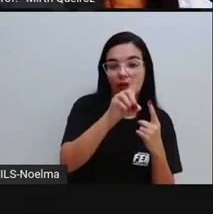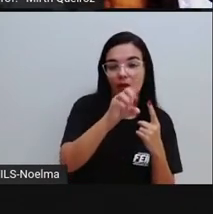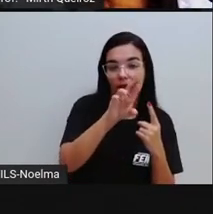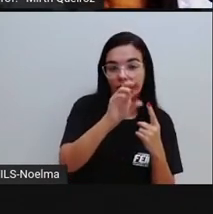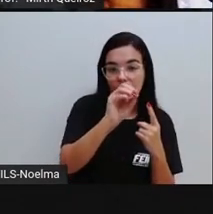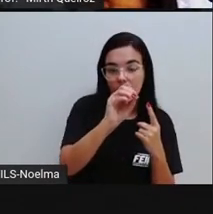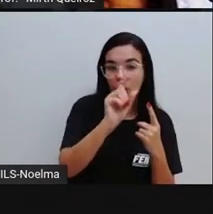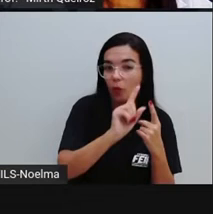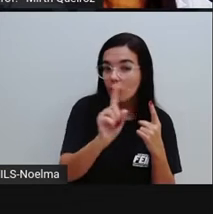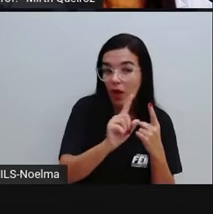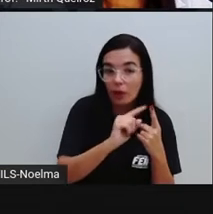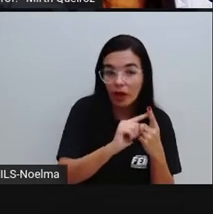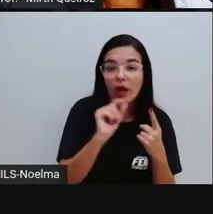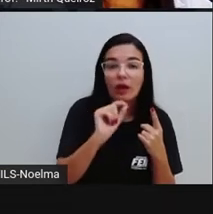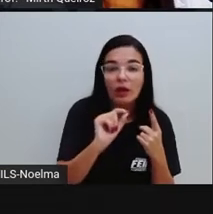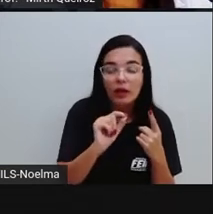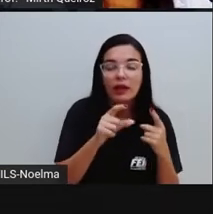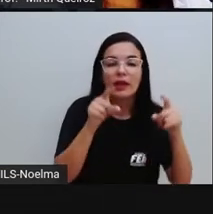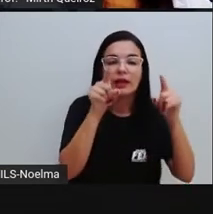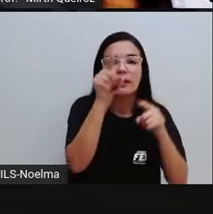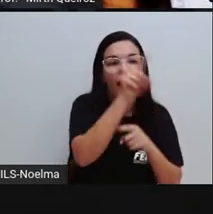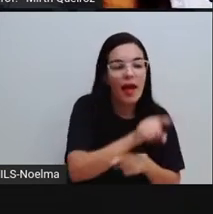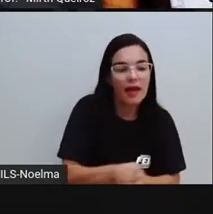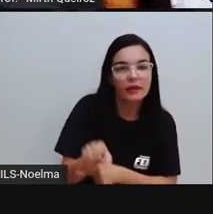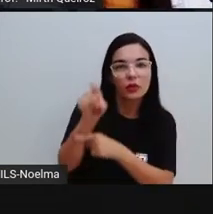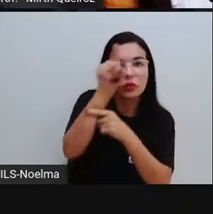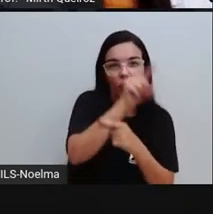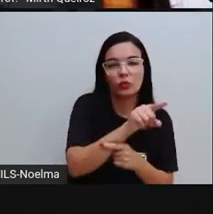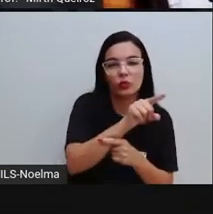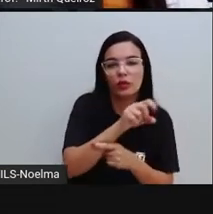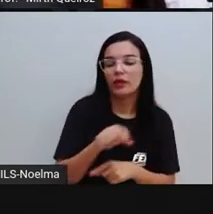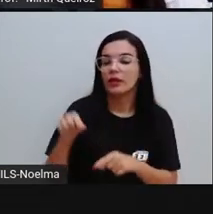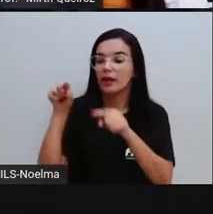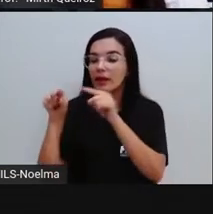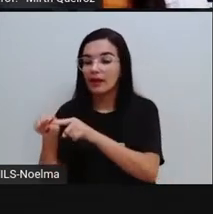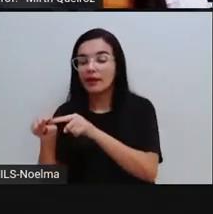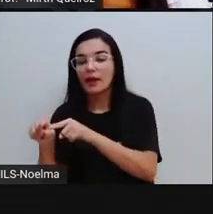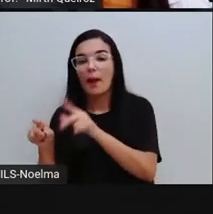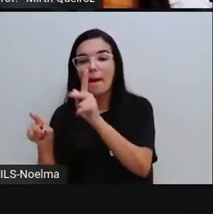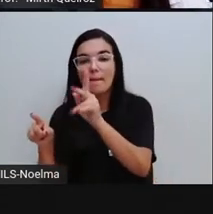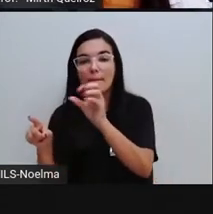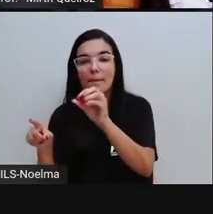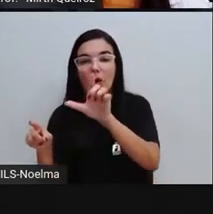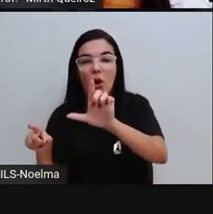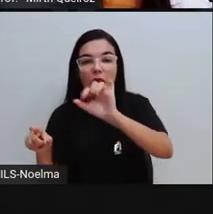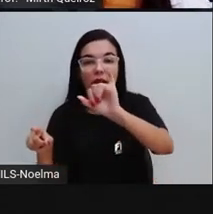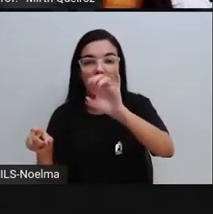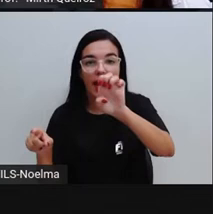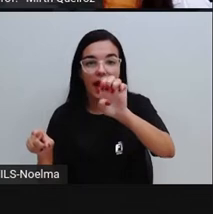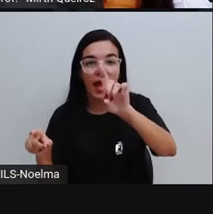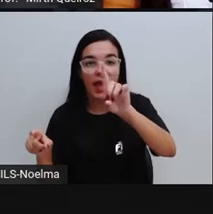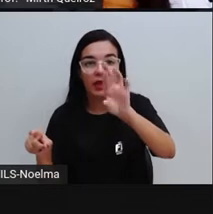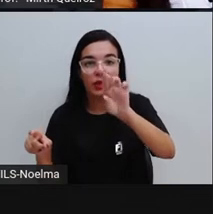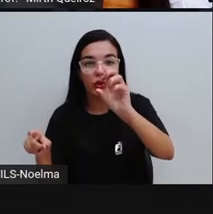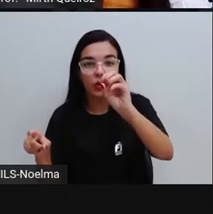poliedros que vão ser formados por figuras que são planas.